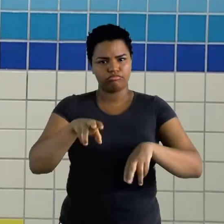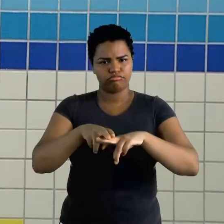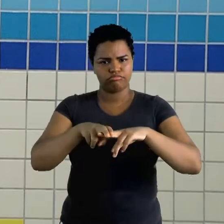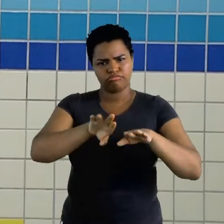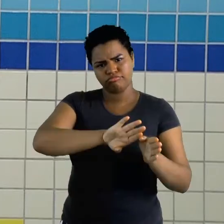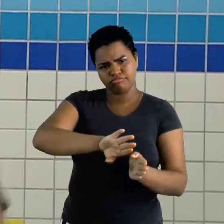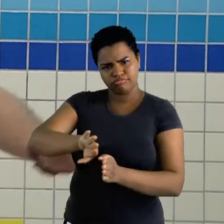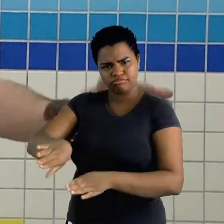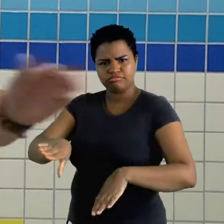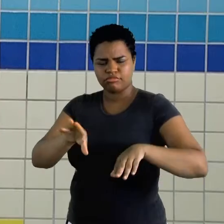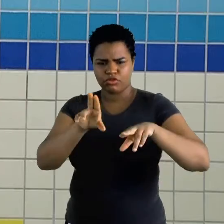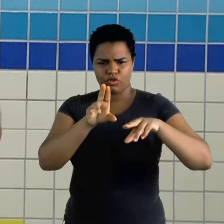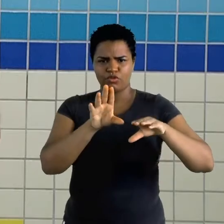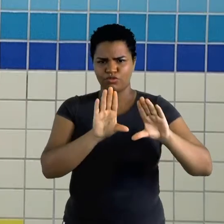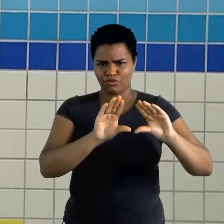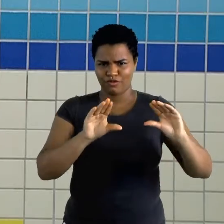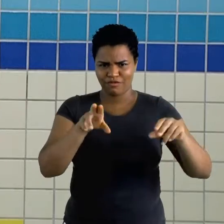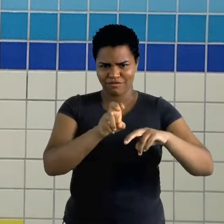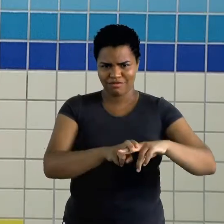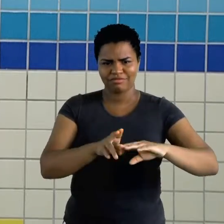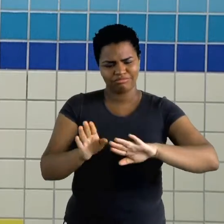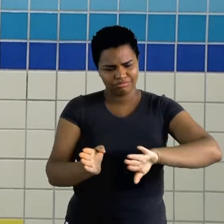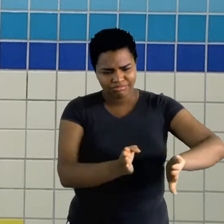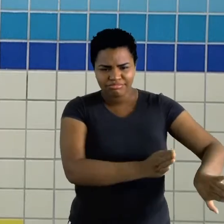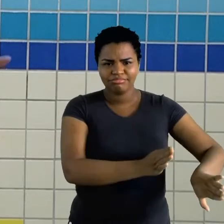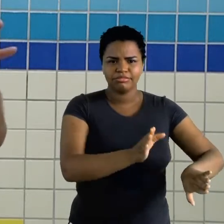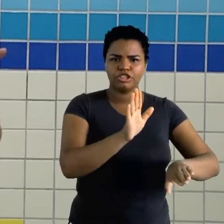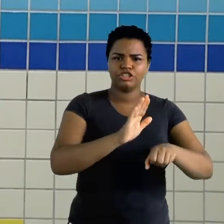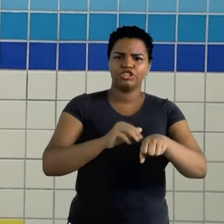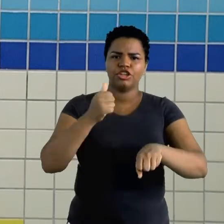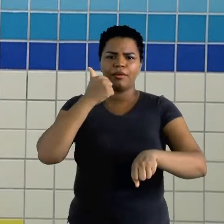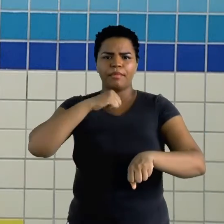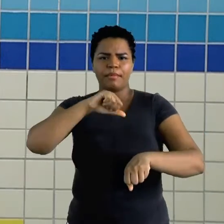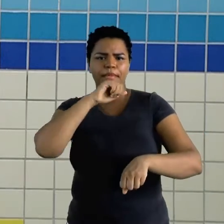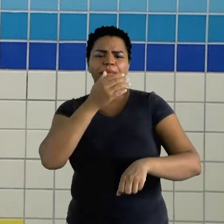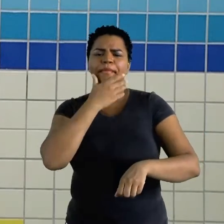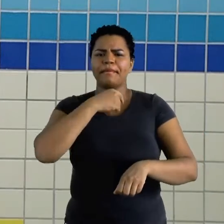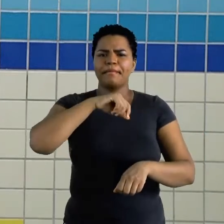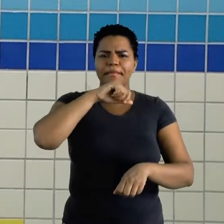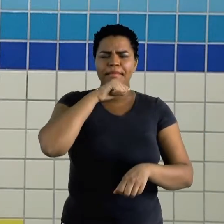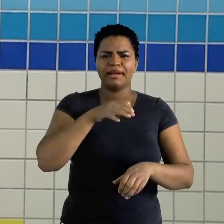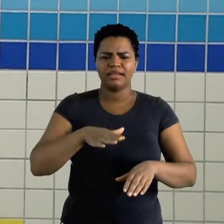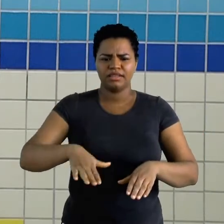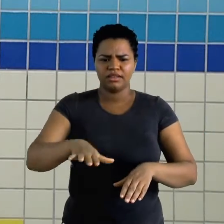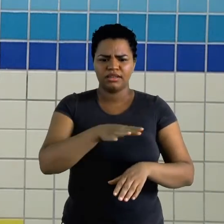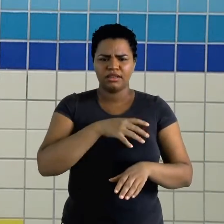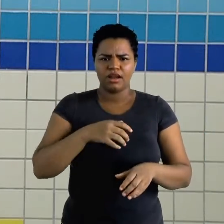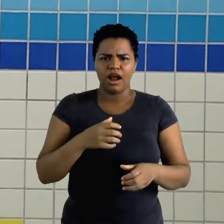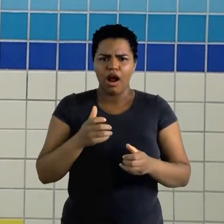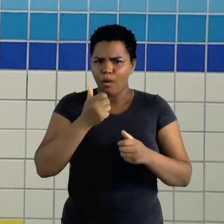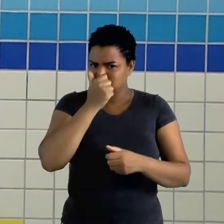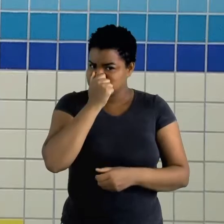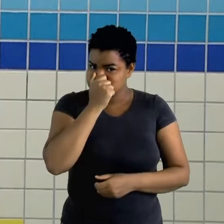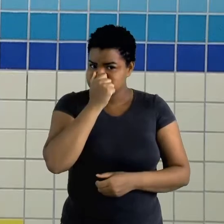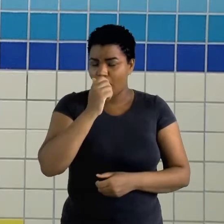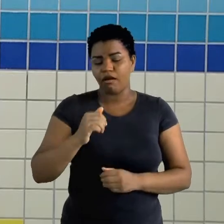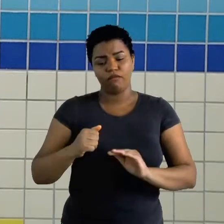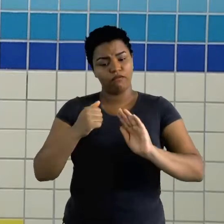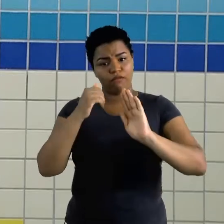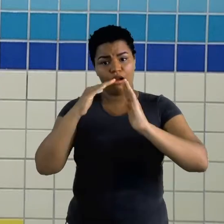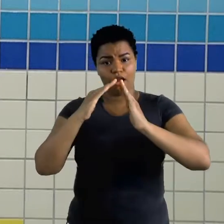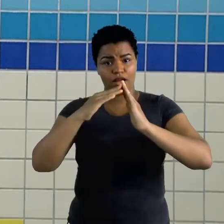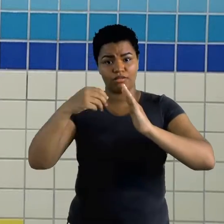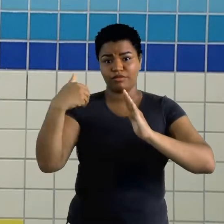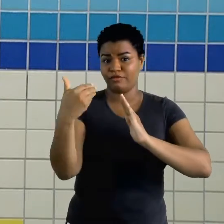sofá pro outro, chama o papai, chama a mamãe, se não tem espaço na sala, vai pra área, vai pro quintal, o